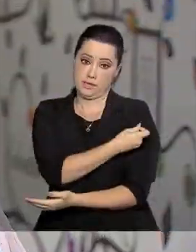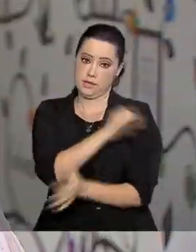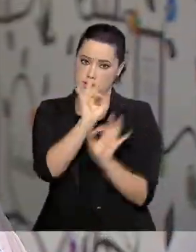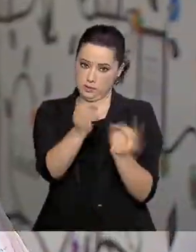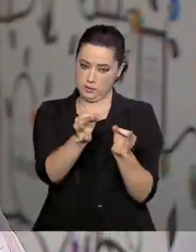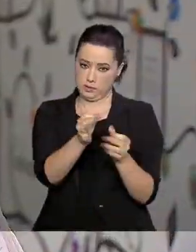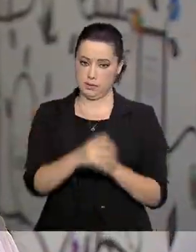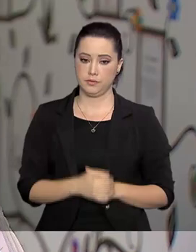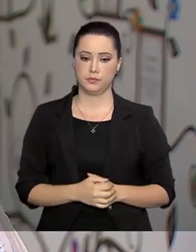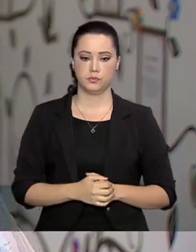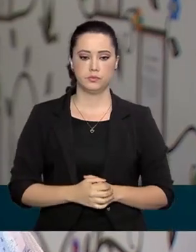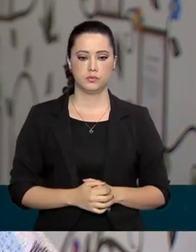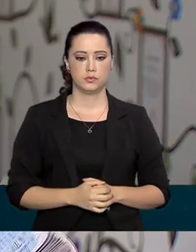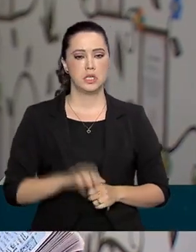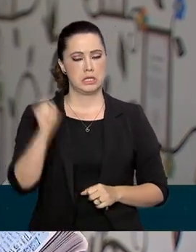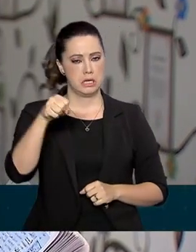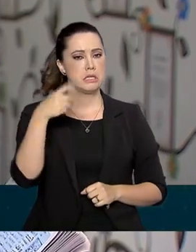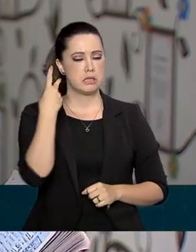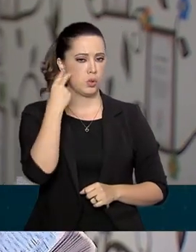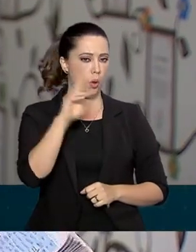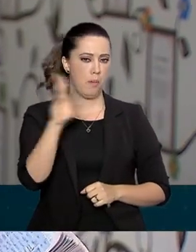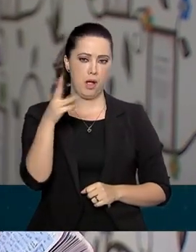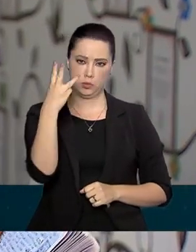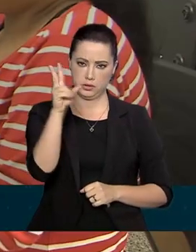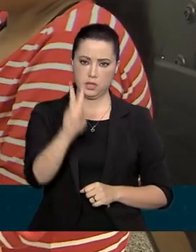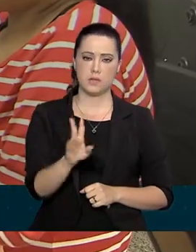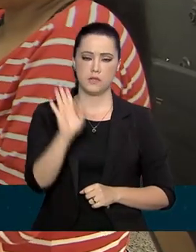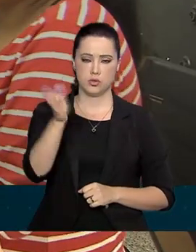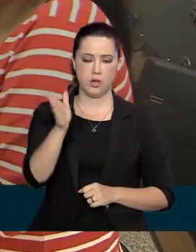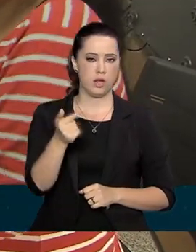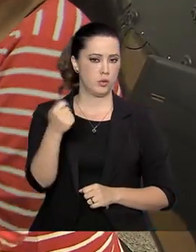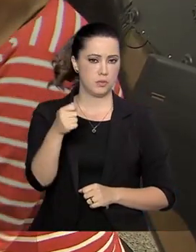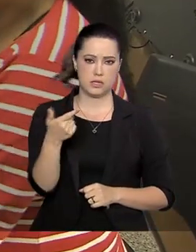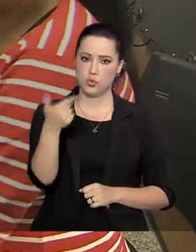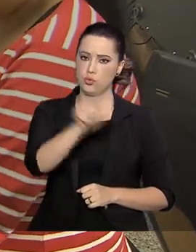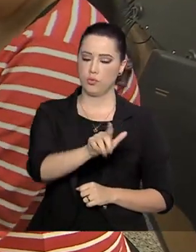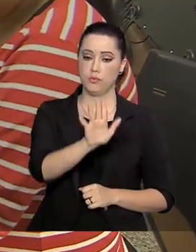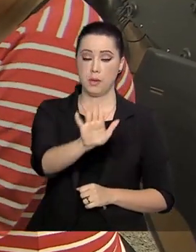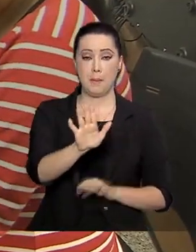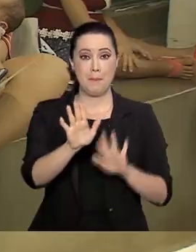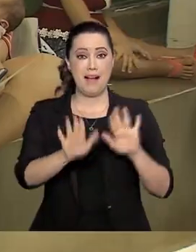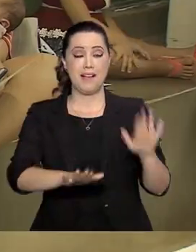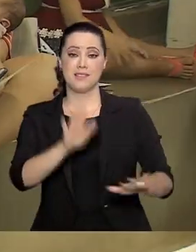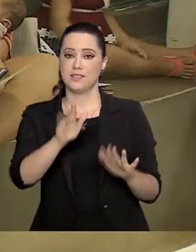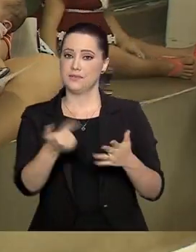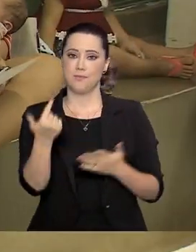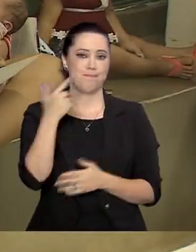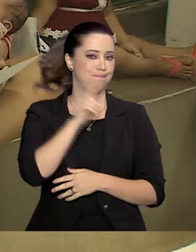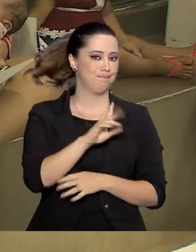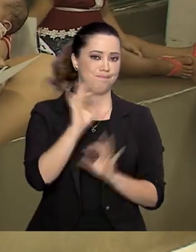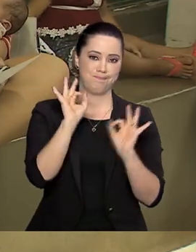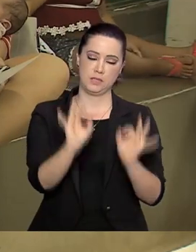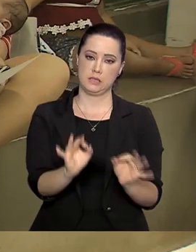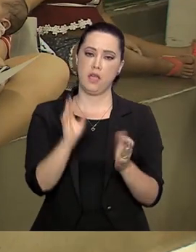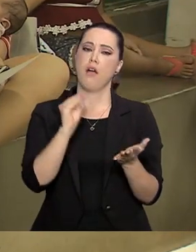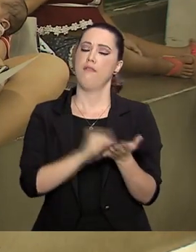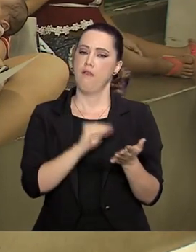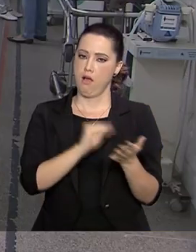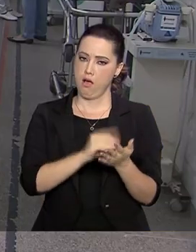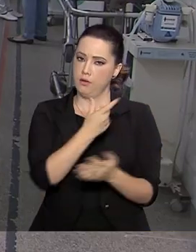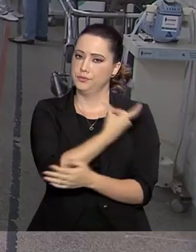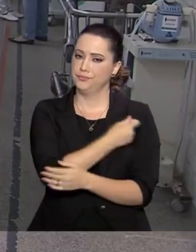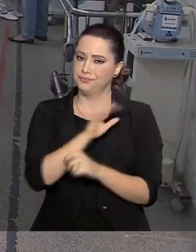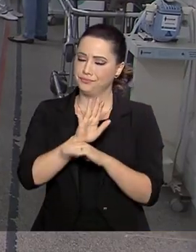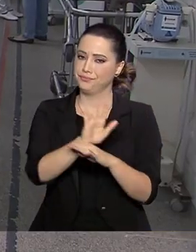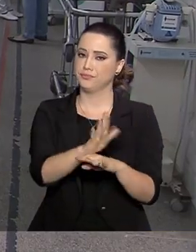dele está normal. Ele tomou as três doses e não precisa do reforço. Mas nem todos são assim. E a falta de vacinação tem